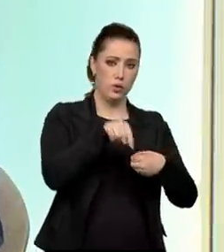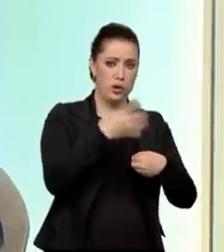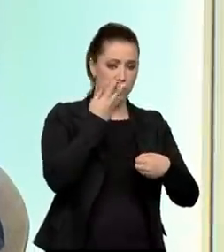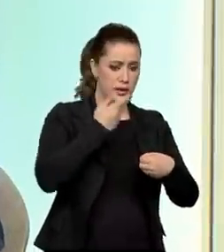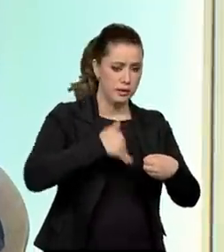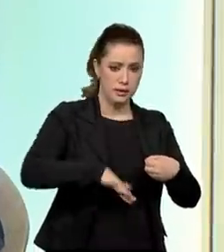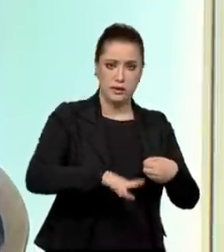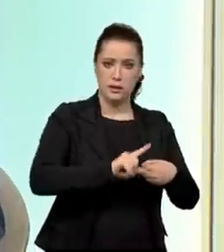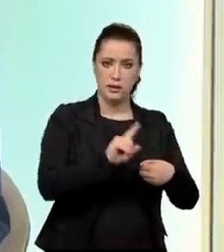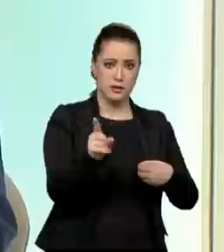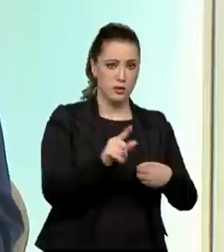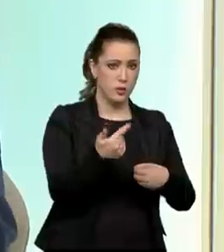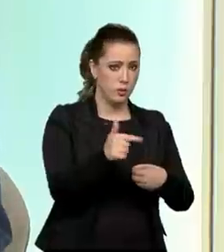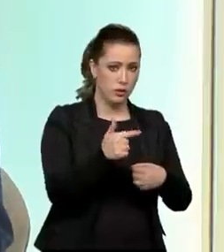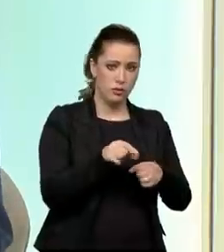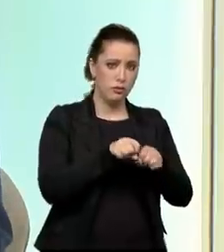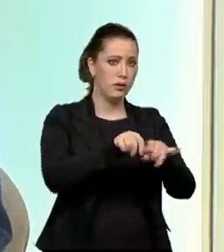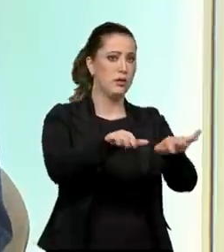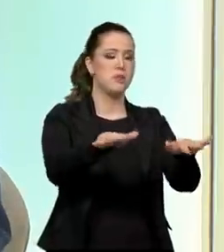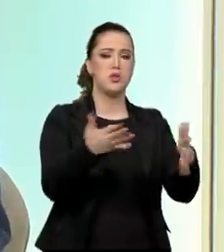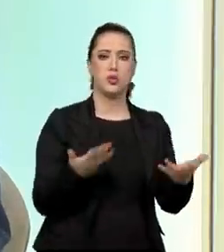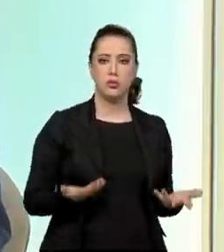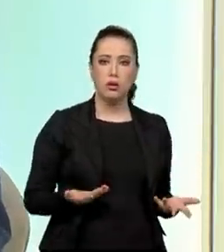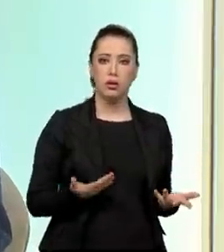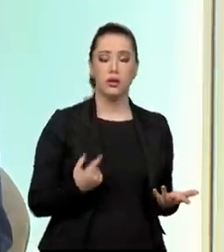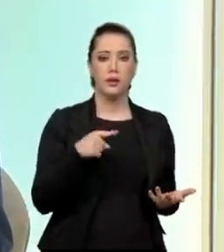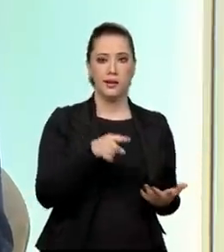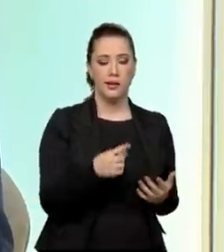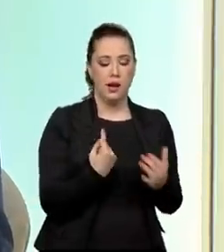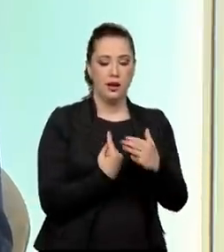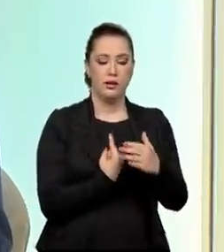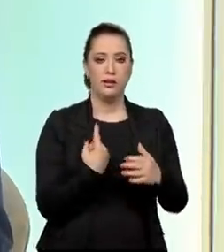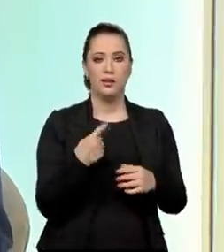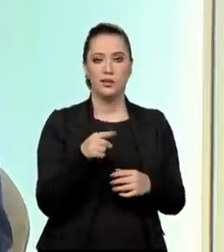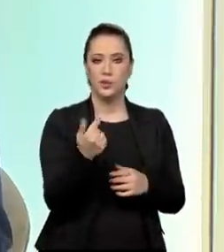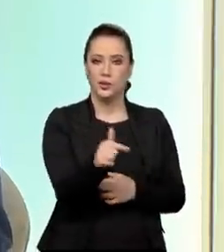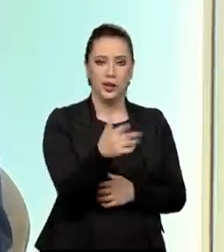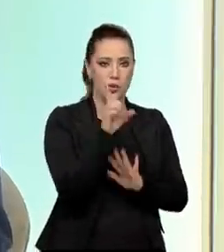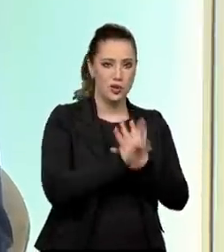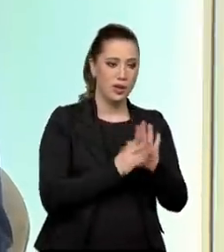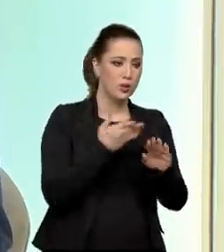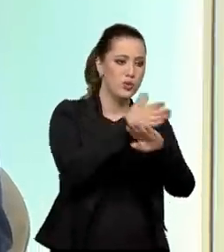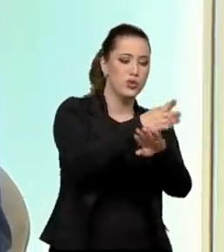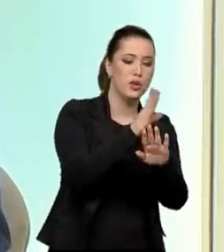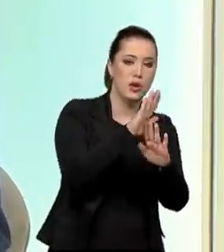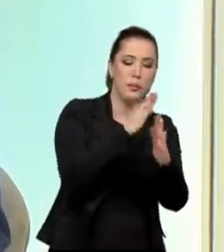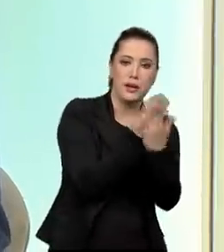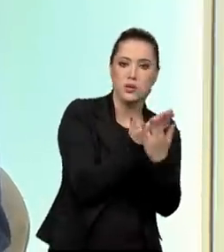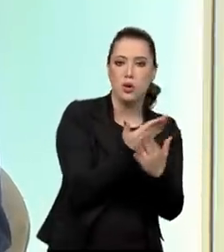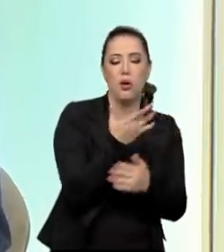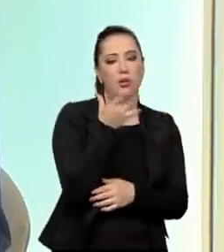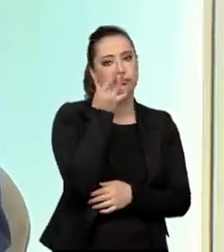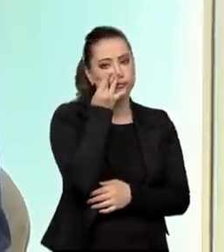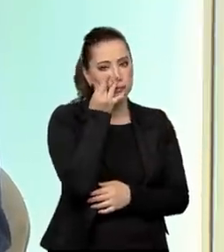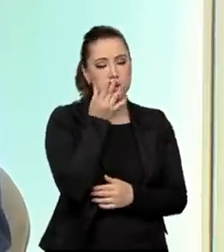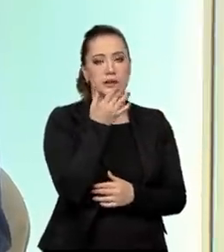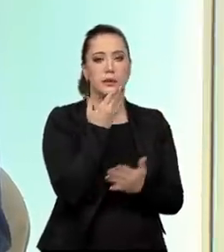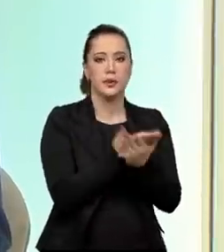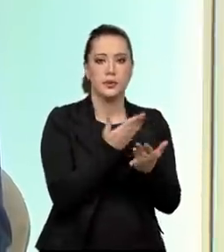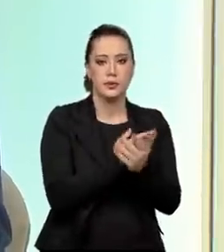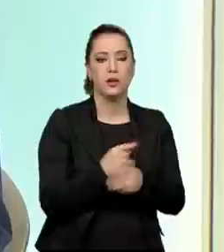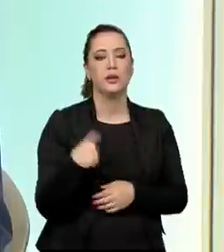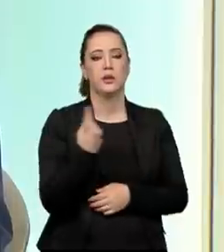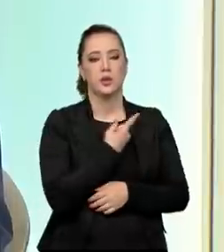não é vetor do vírus e ela continuou alijada desse direito. Então, a gente vai demorar muito tempo para recuperar o tempo